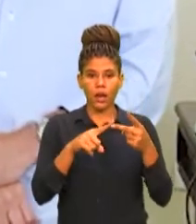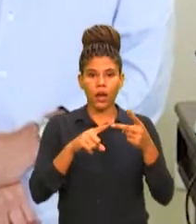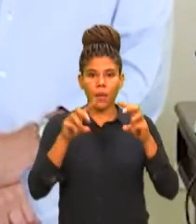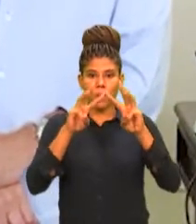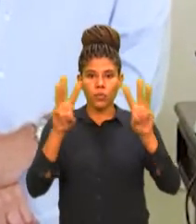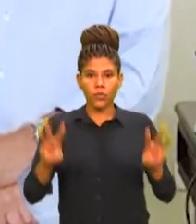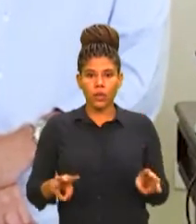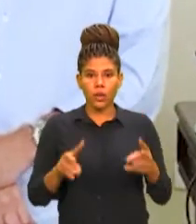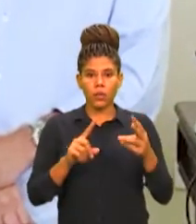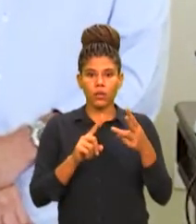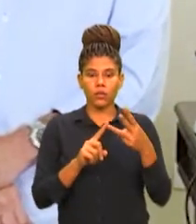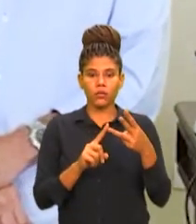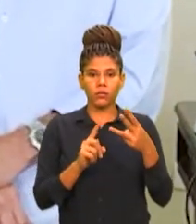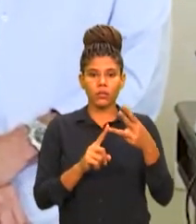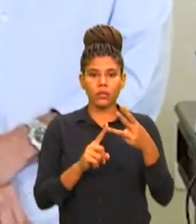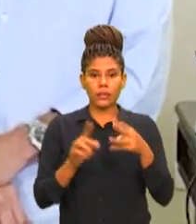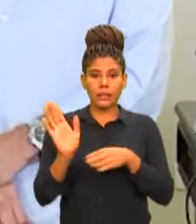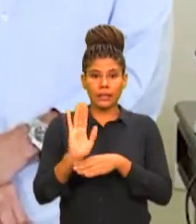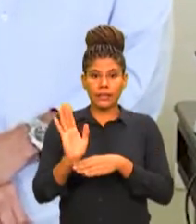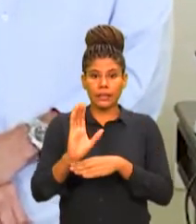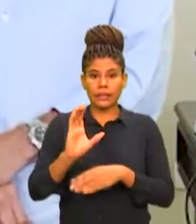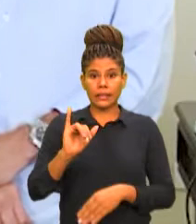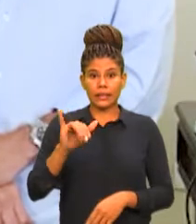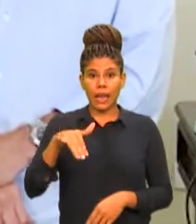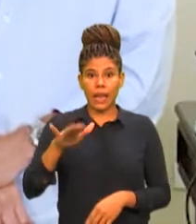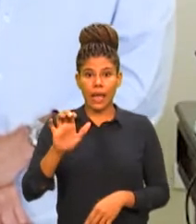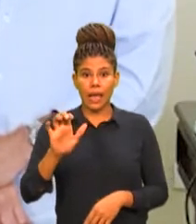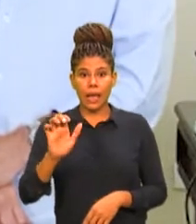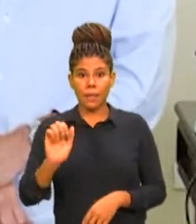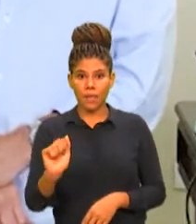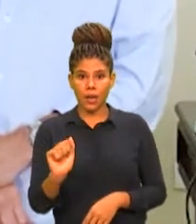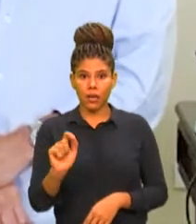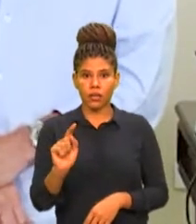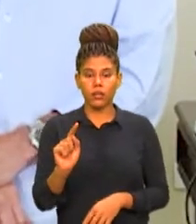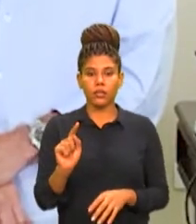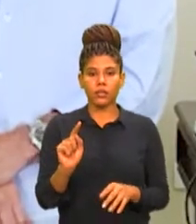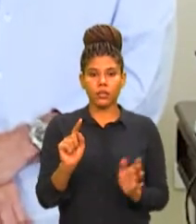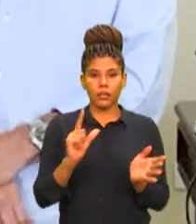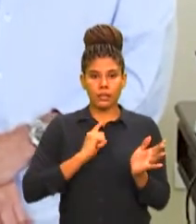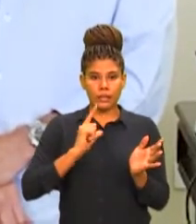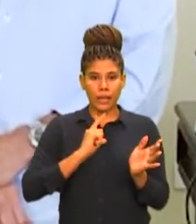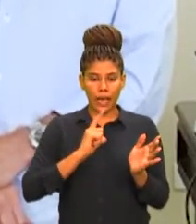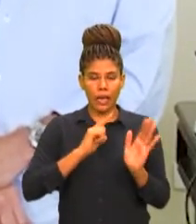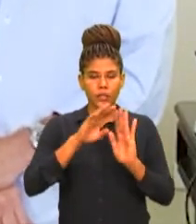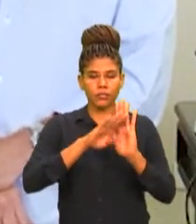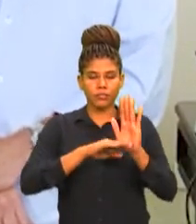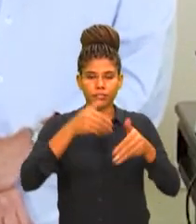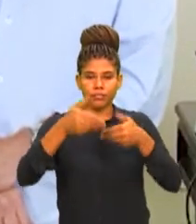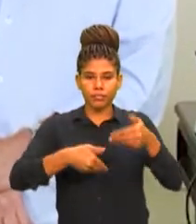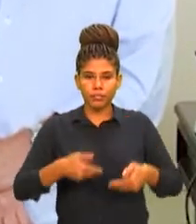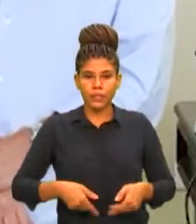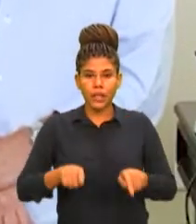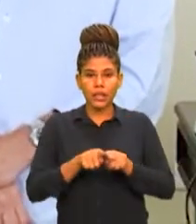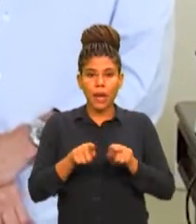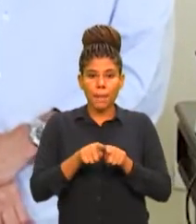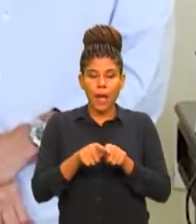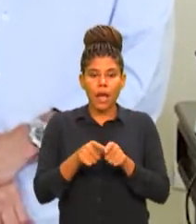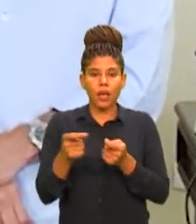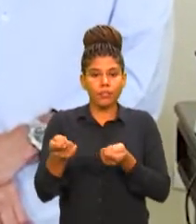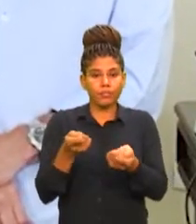capacidade e protocolos, com capacidade limitada e protocolos que estarão estabelecidos no decreto que será publicado.